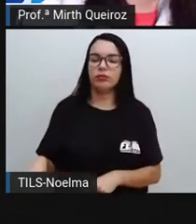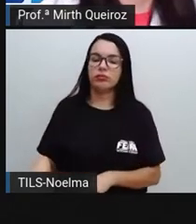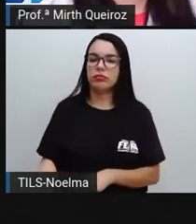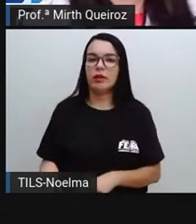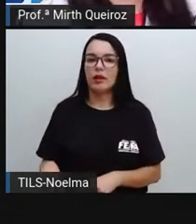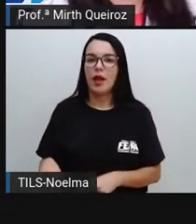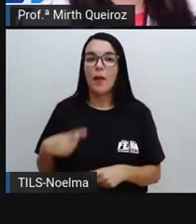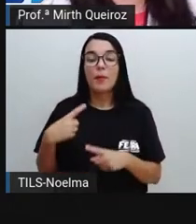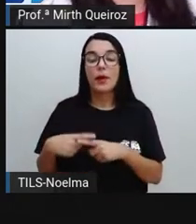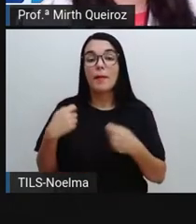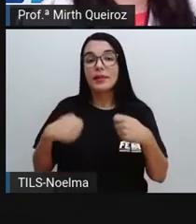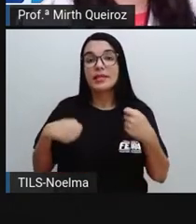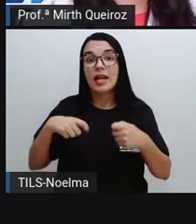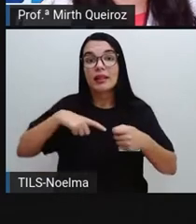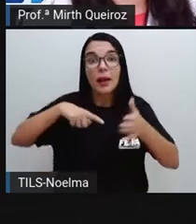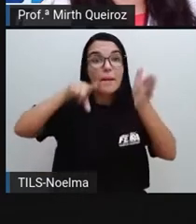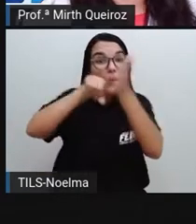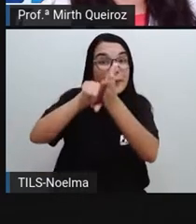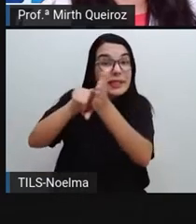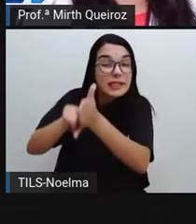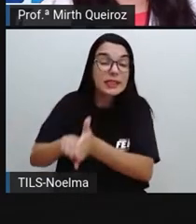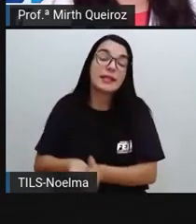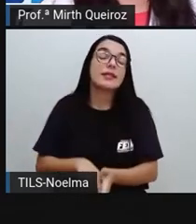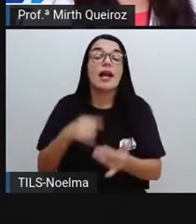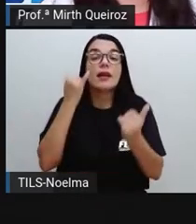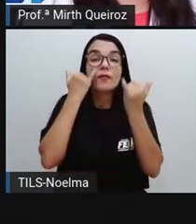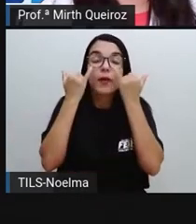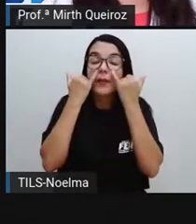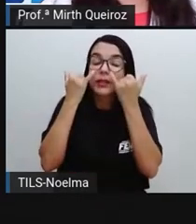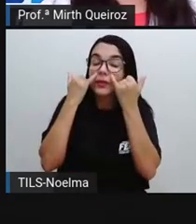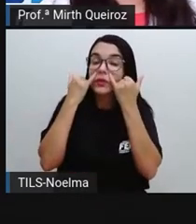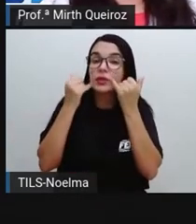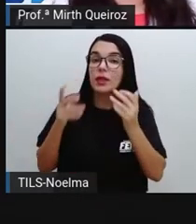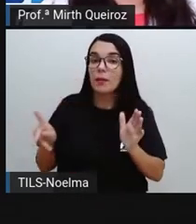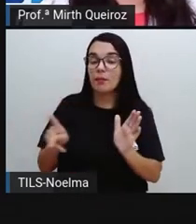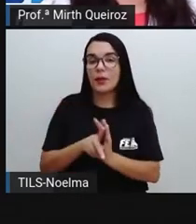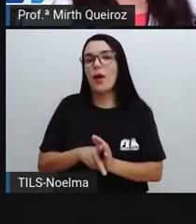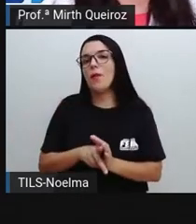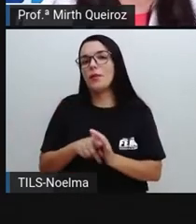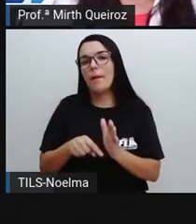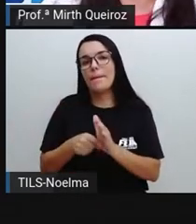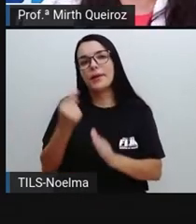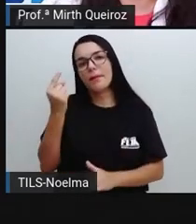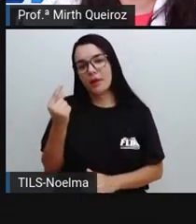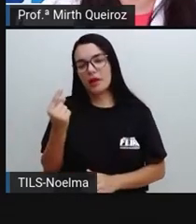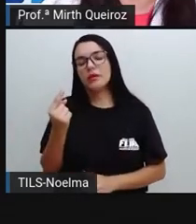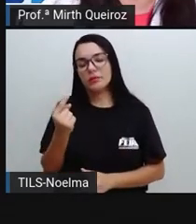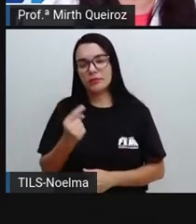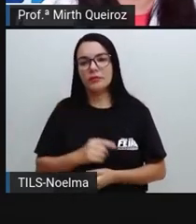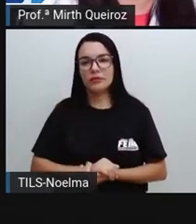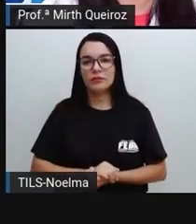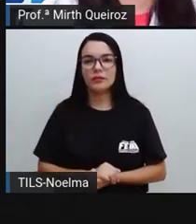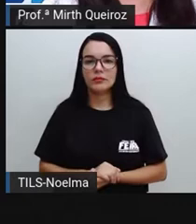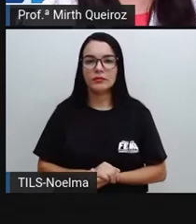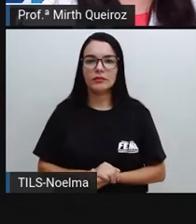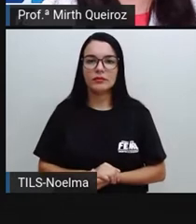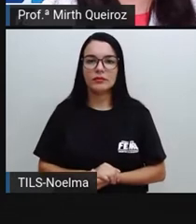pesquisa, né? A partir dos dados aí obtidos por cientistas, por exemplo.